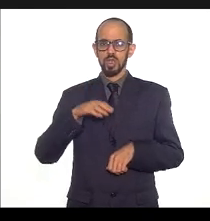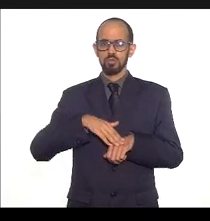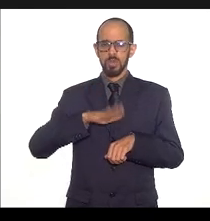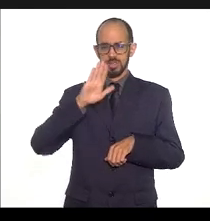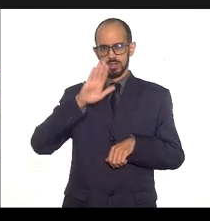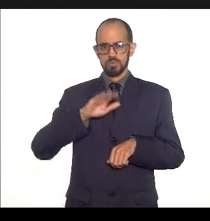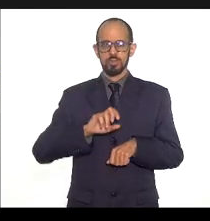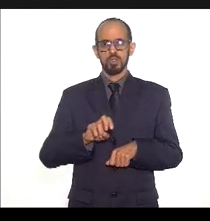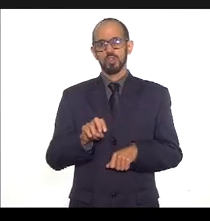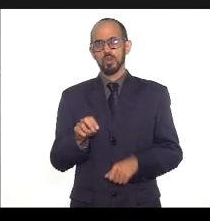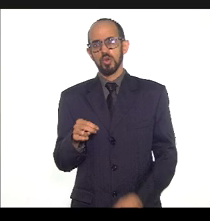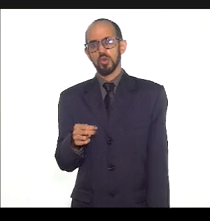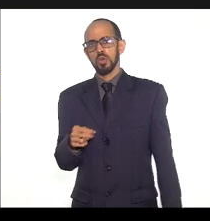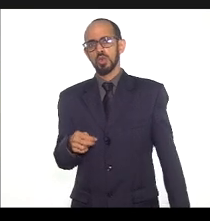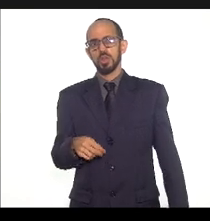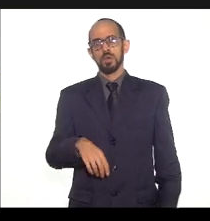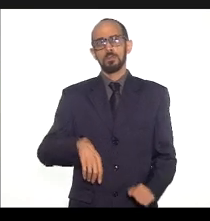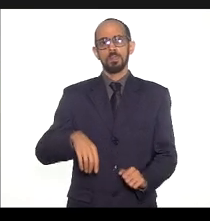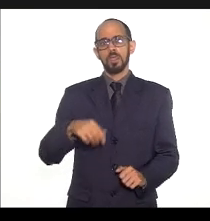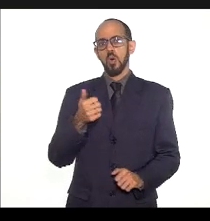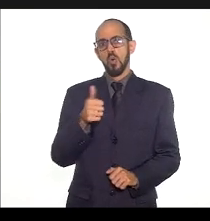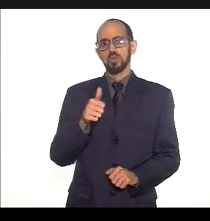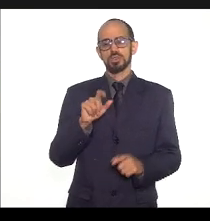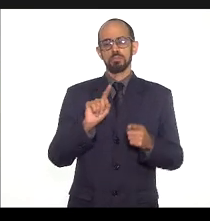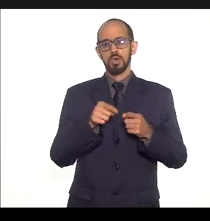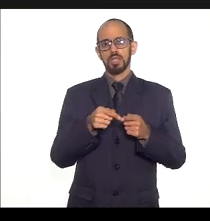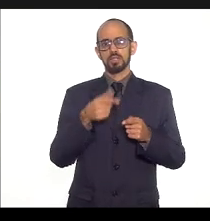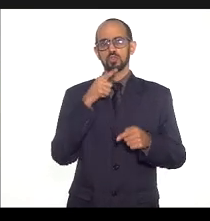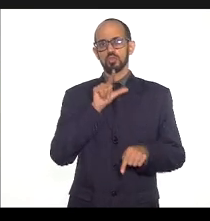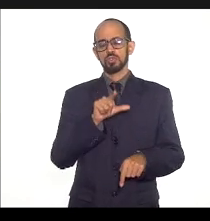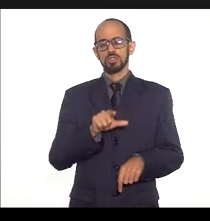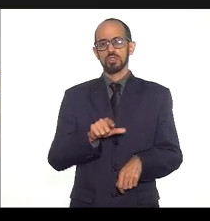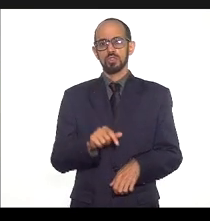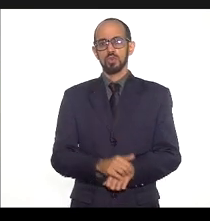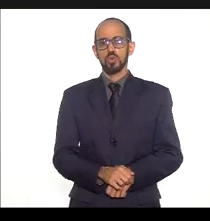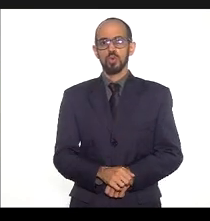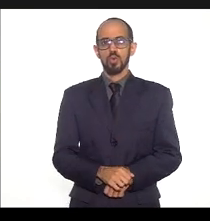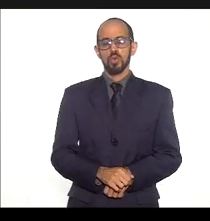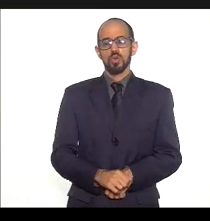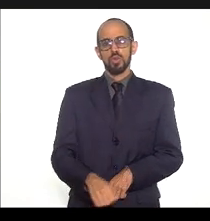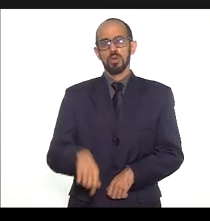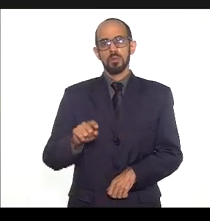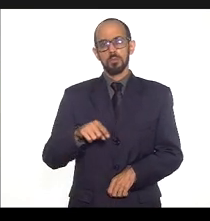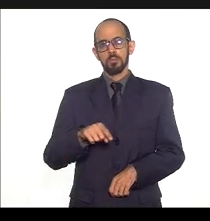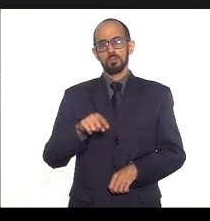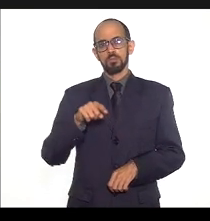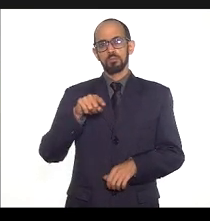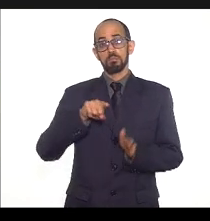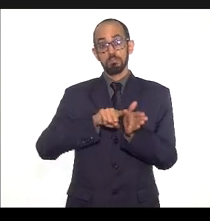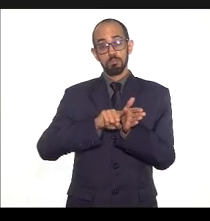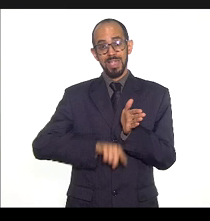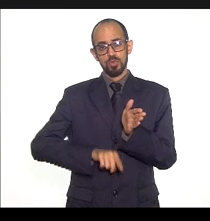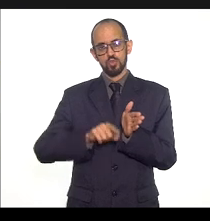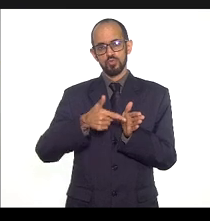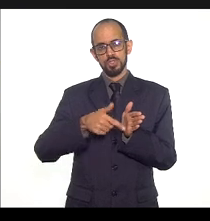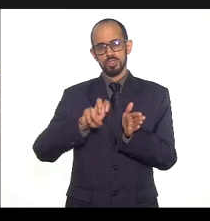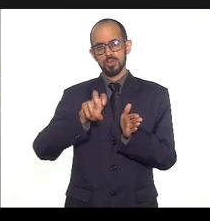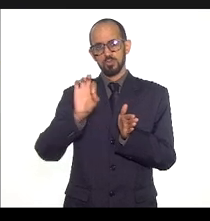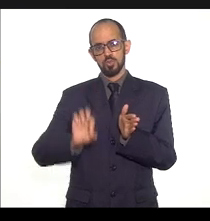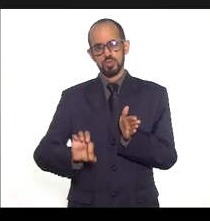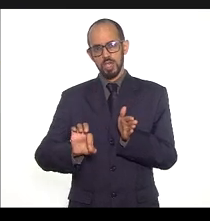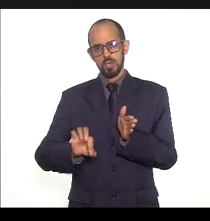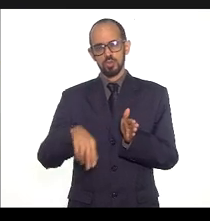,9% 11 metas com alcance de menos de 25% que corresponde a